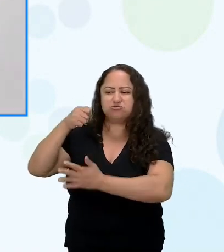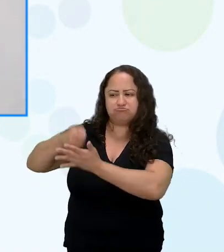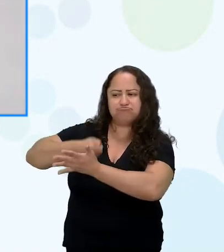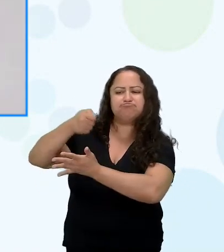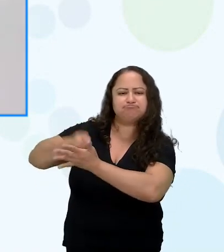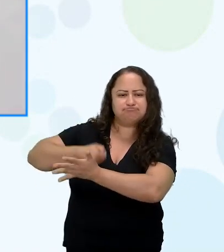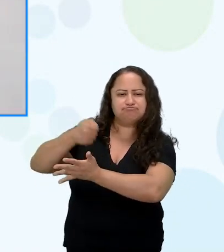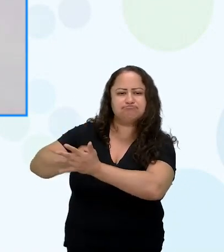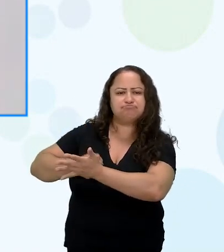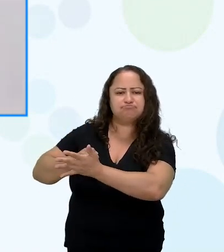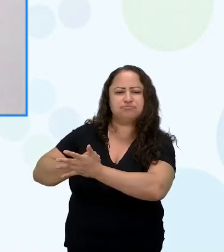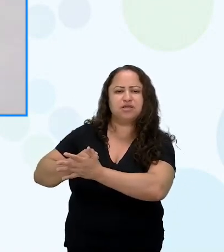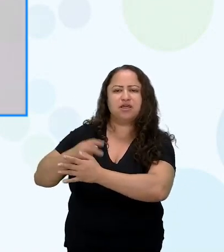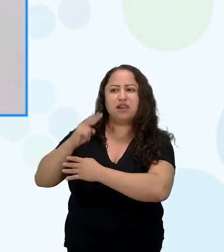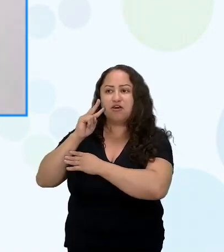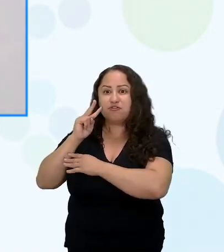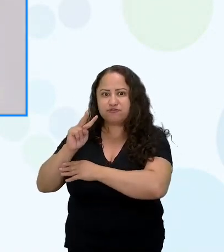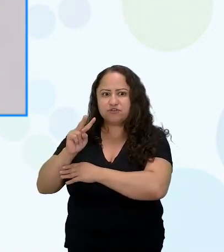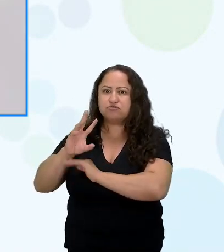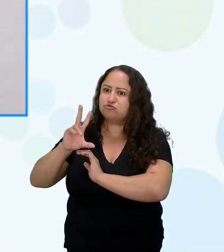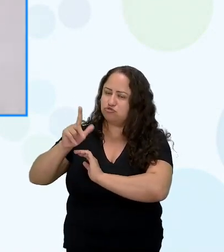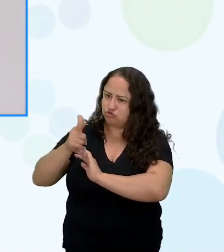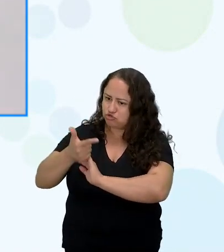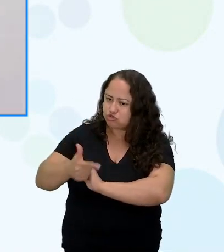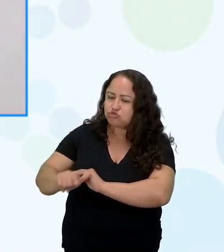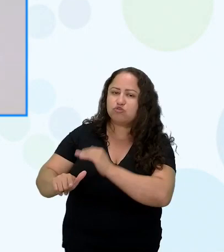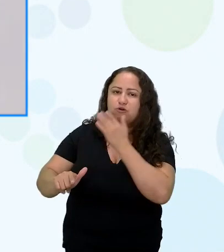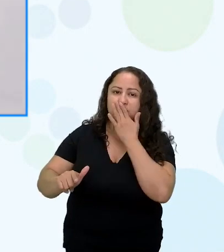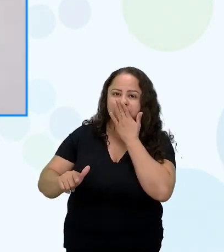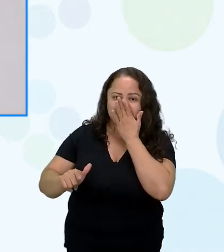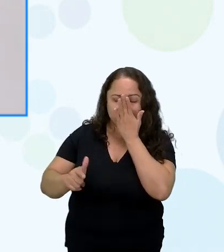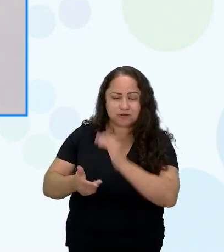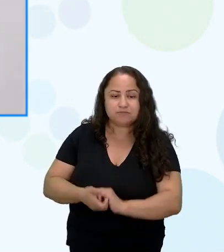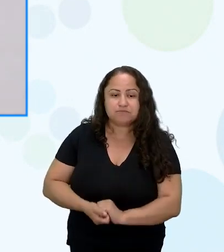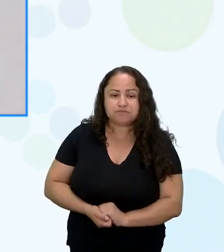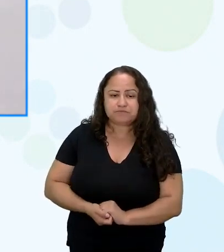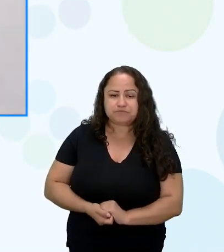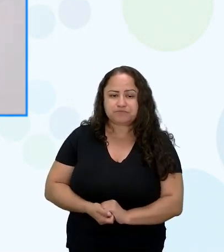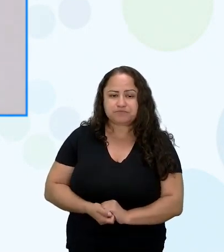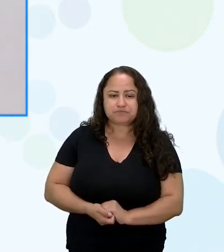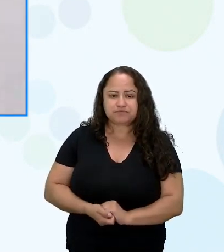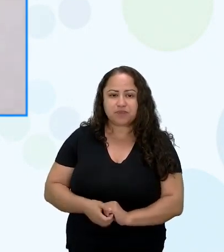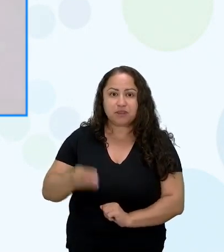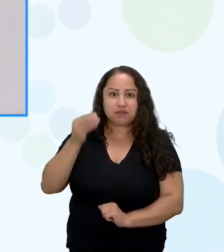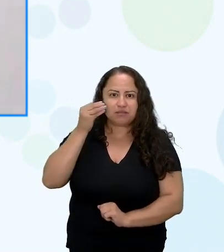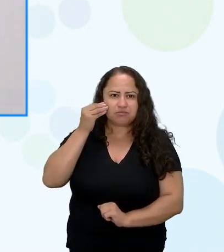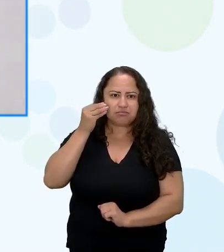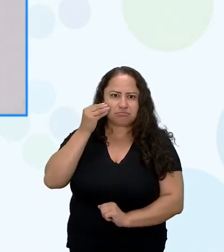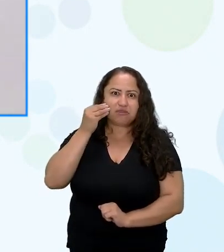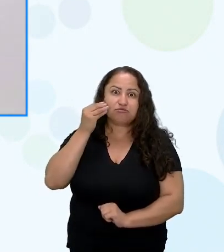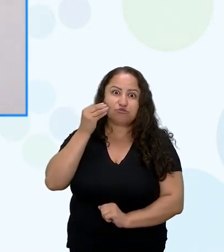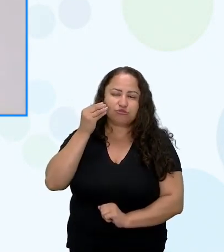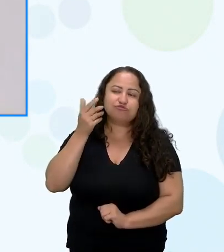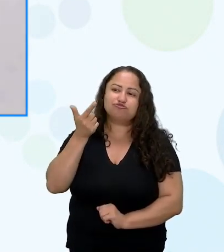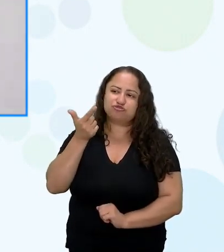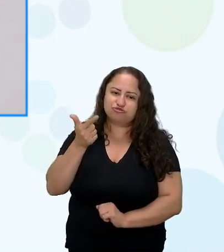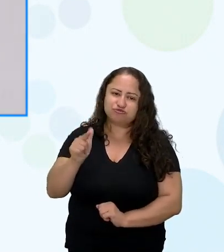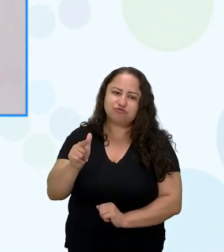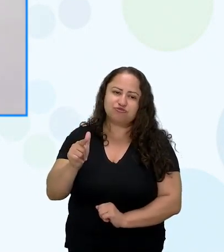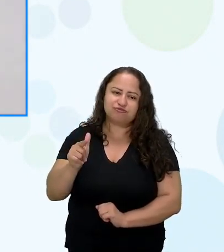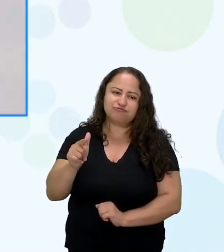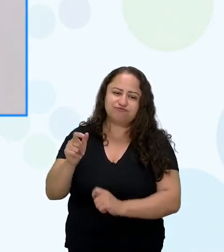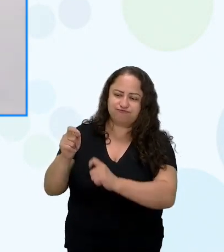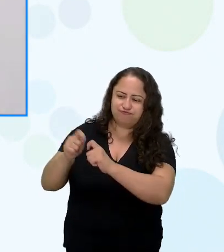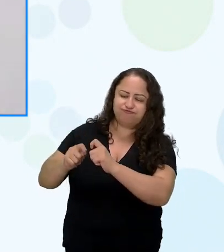anotou de novo viu as curvas né dela vamos dizer assim e tentou algo com ela que ela